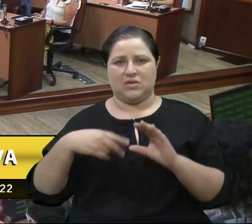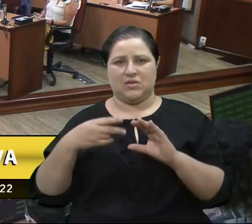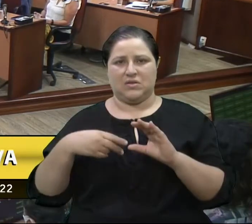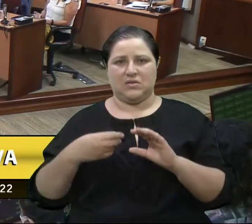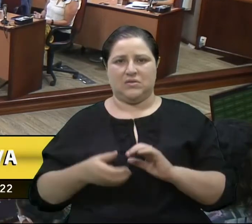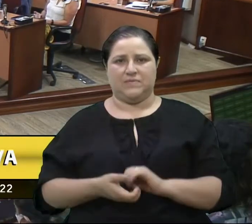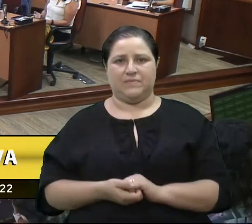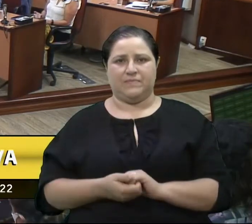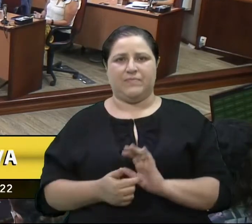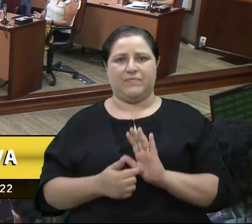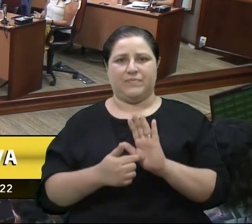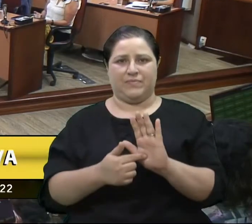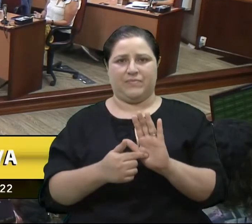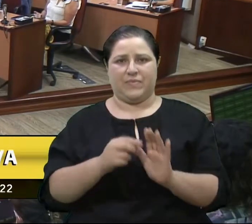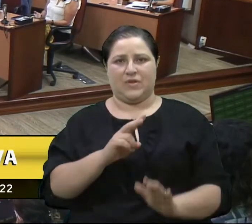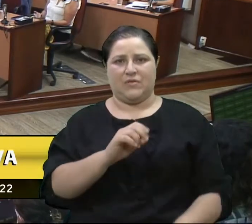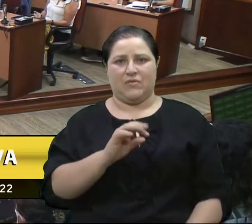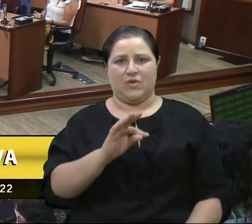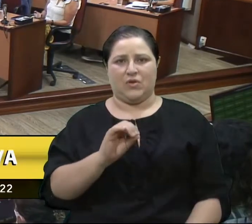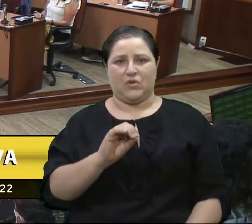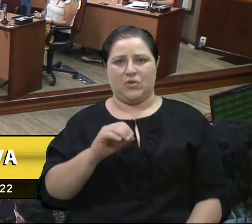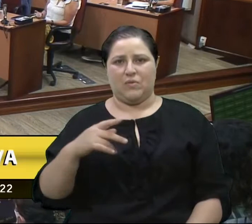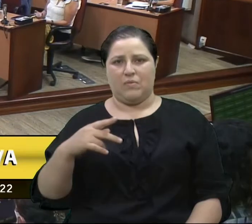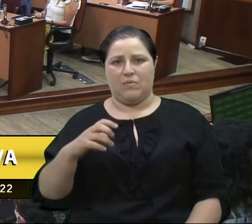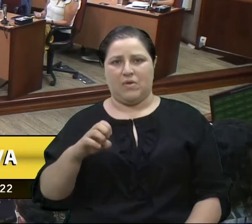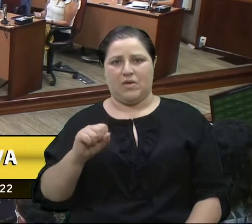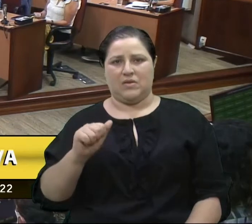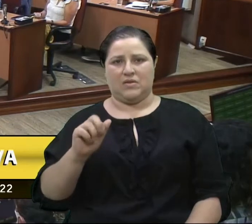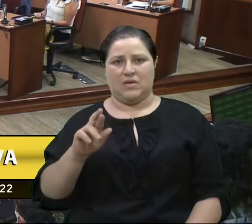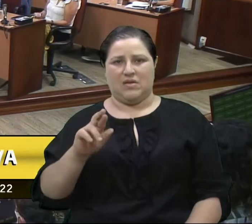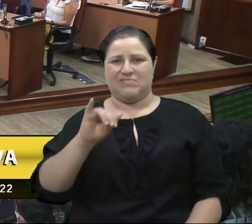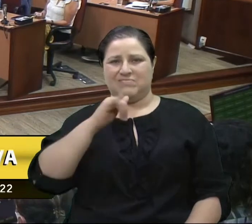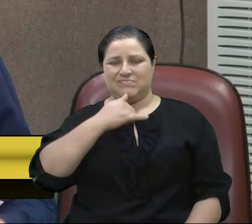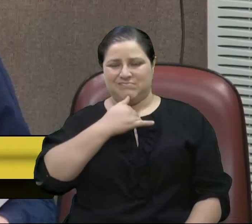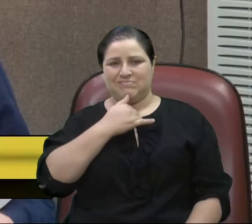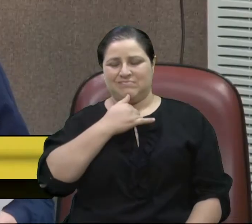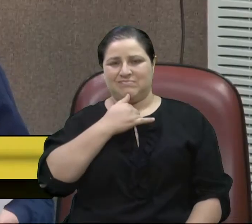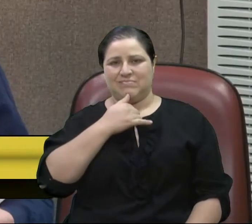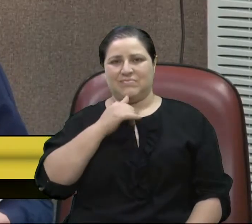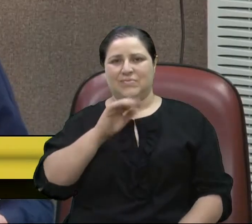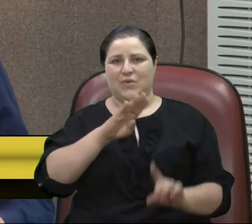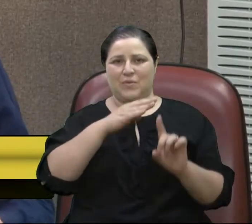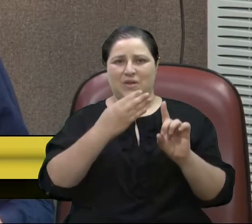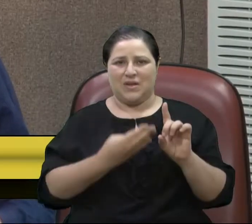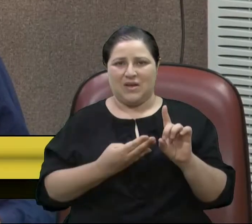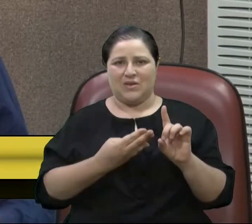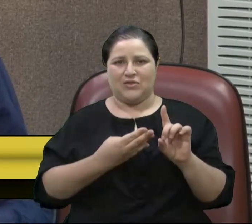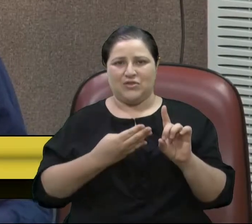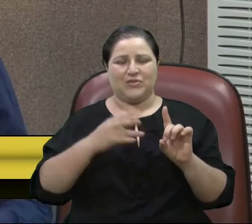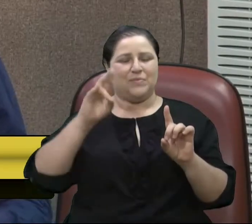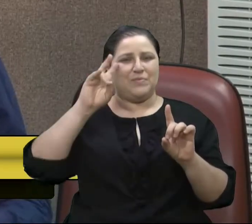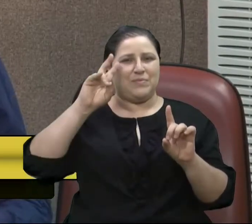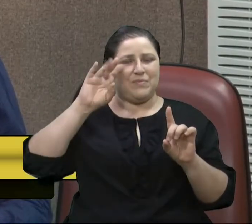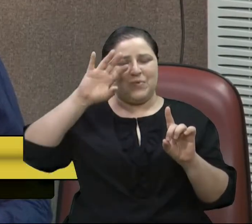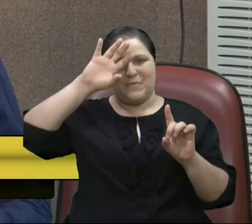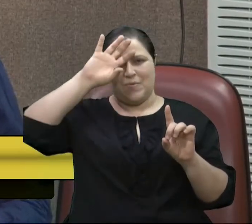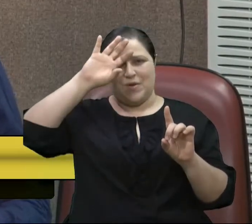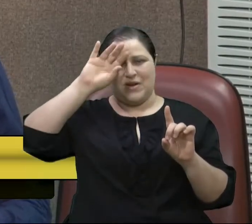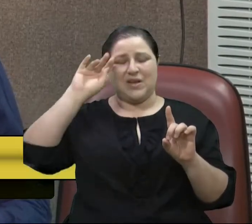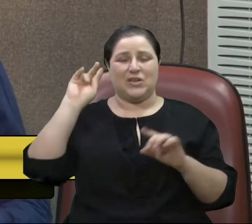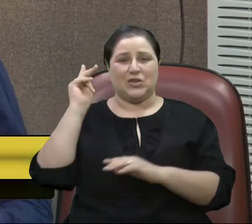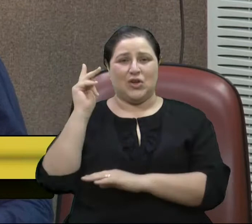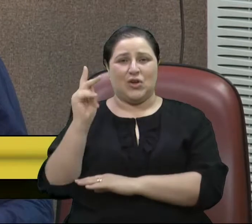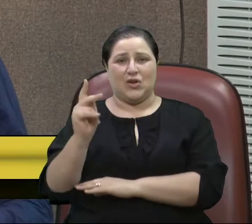apresentar esse voto de pesar a esta Casa, nós queremos homenagear em memória a história de um grande